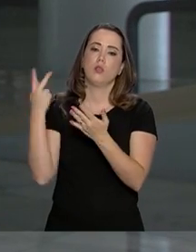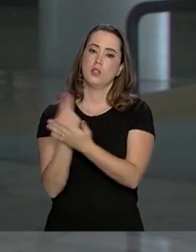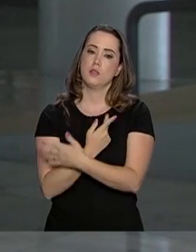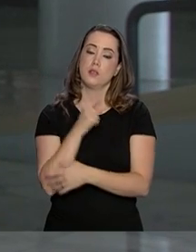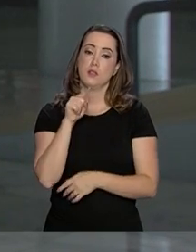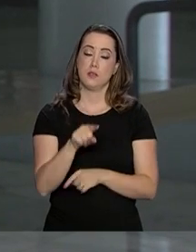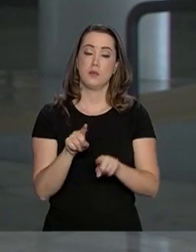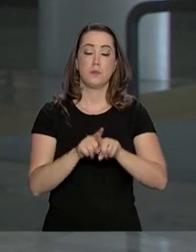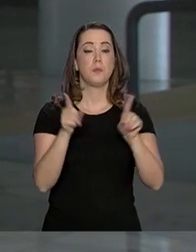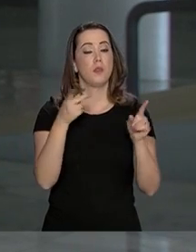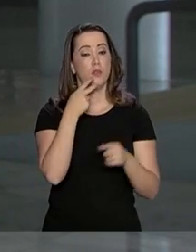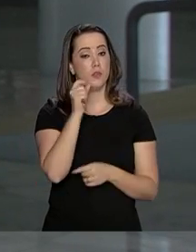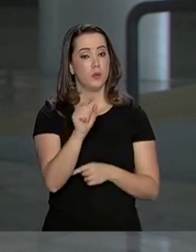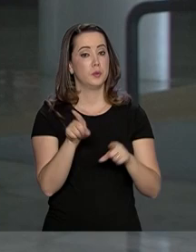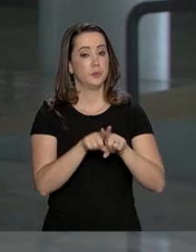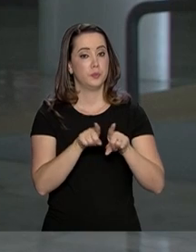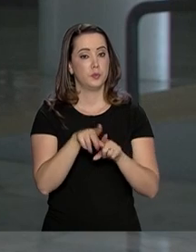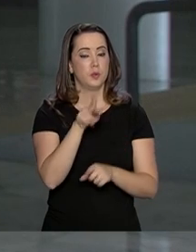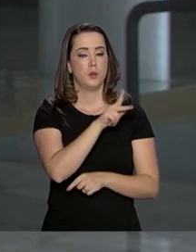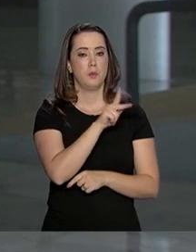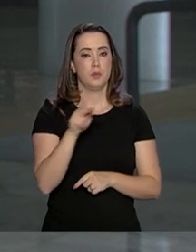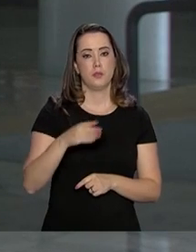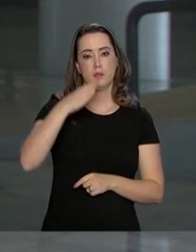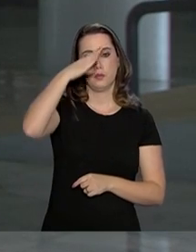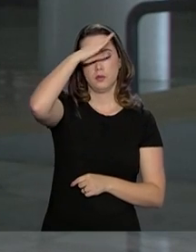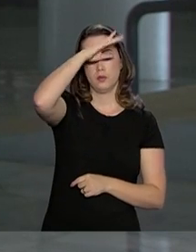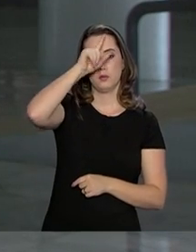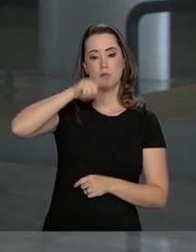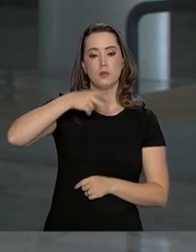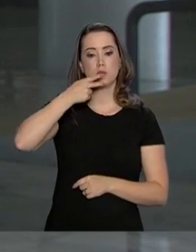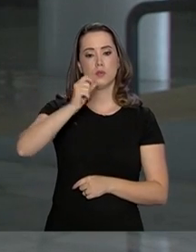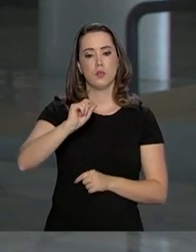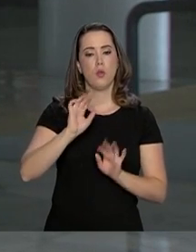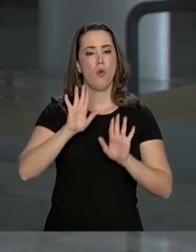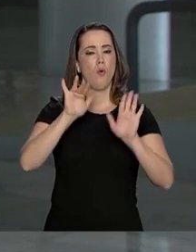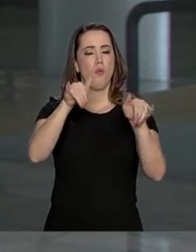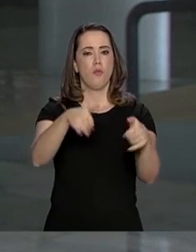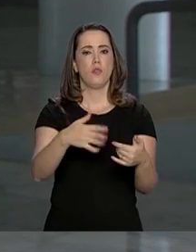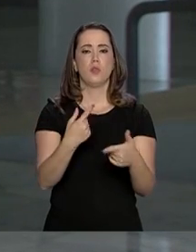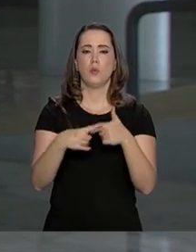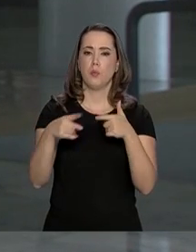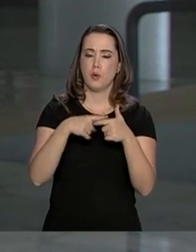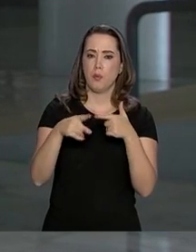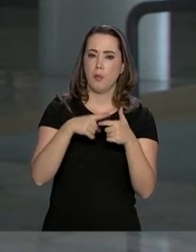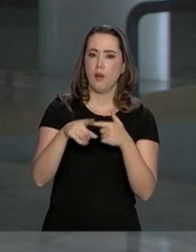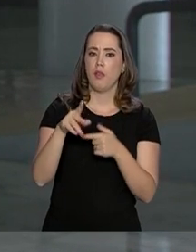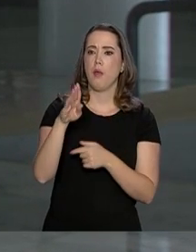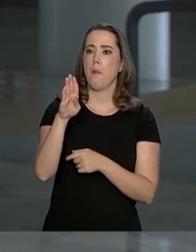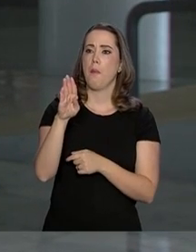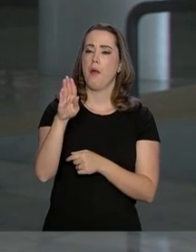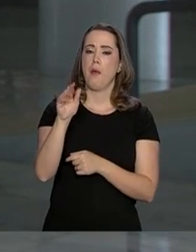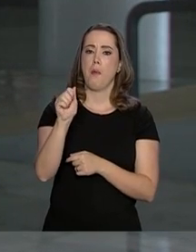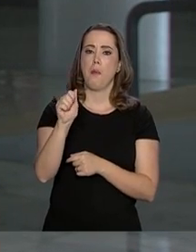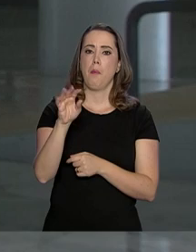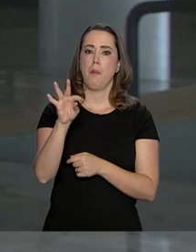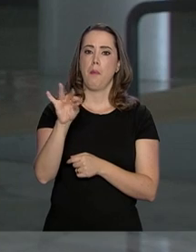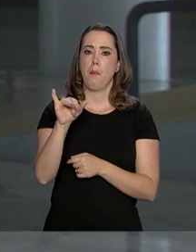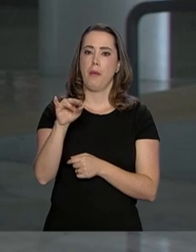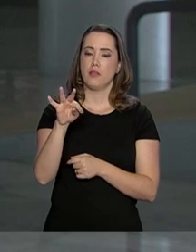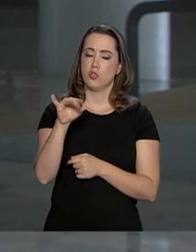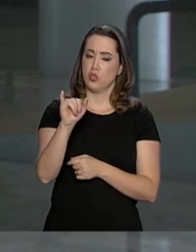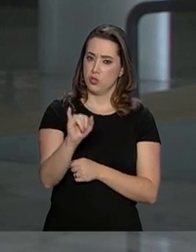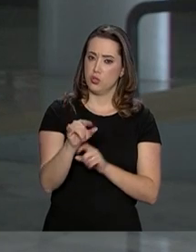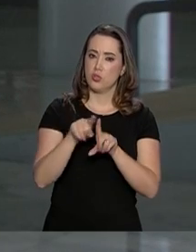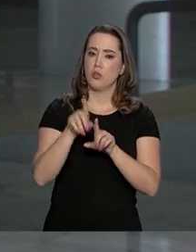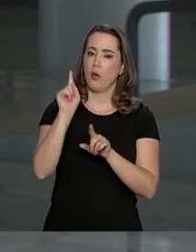acordo com a nota, para o presidente Jair Bolsonaro, a conclusão do caso Batiste é um grande sinal que o Brasil